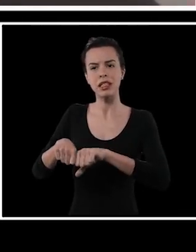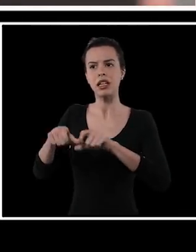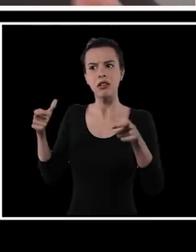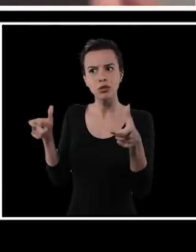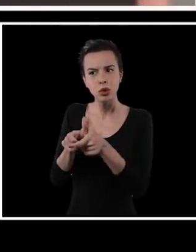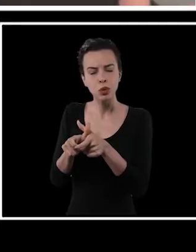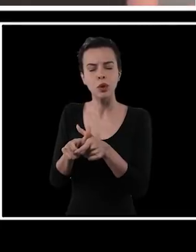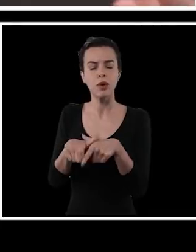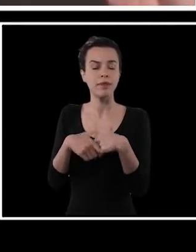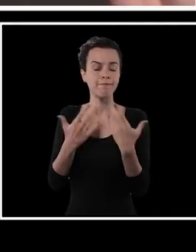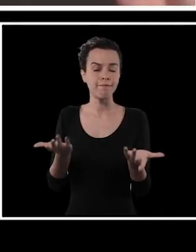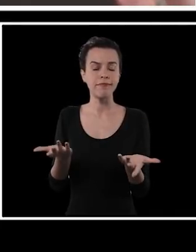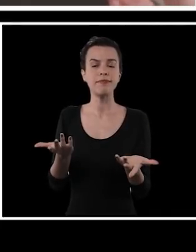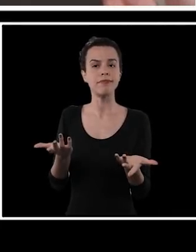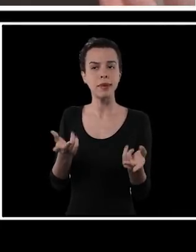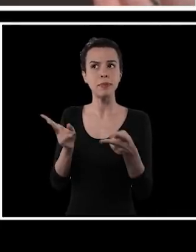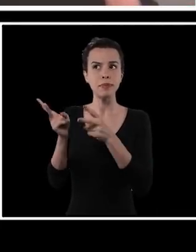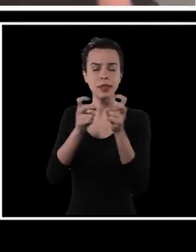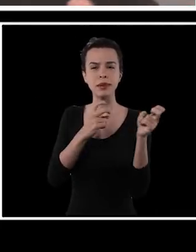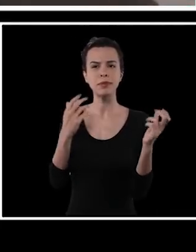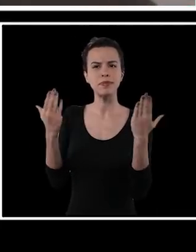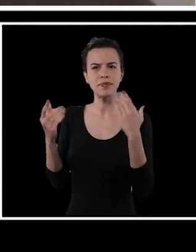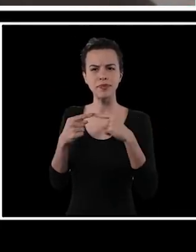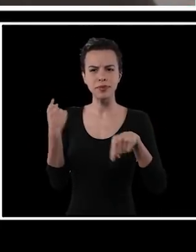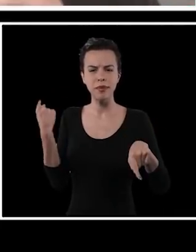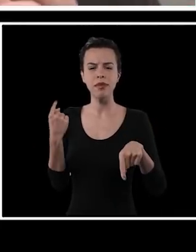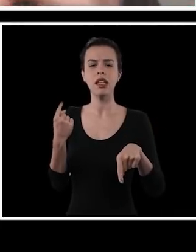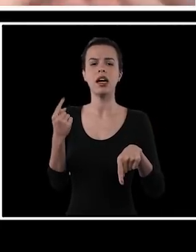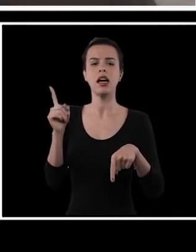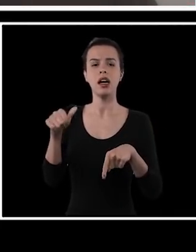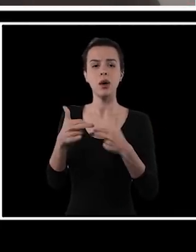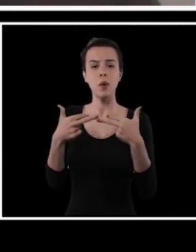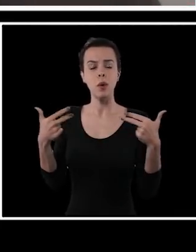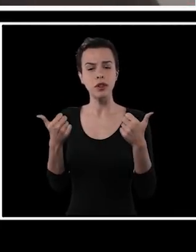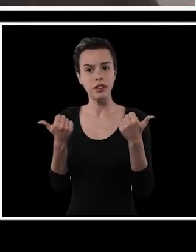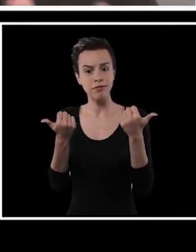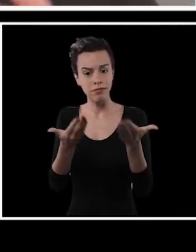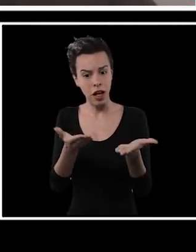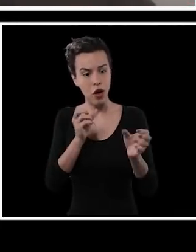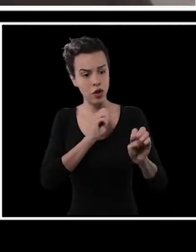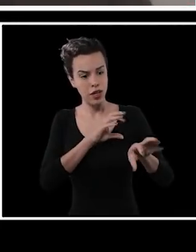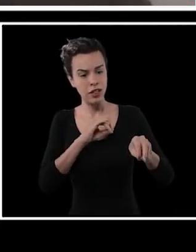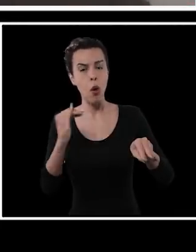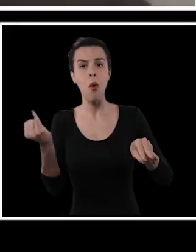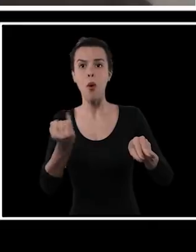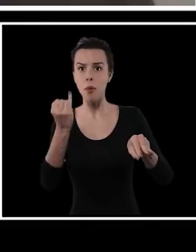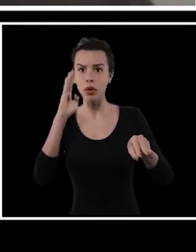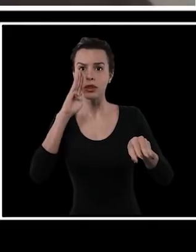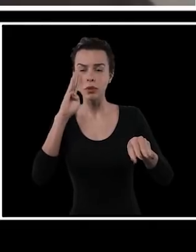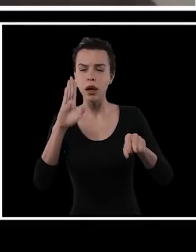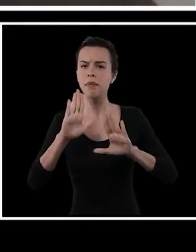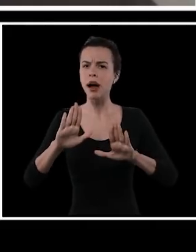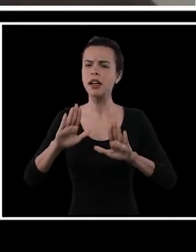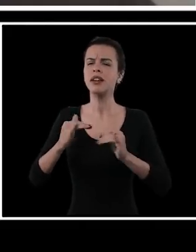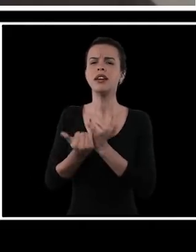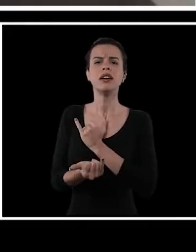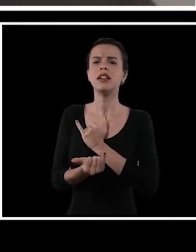E tem esse contraste entre uma coisa que é oferecida como prioridade, mas tratada como